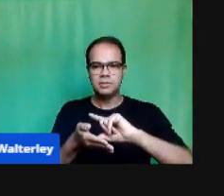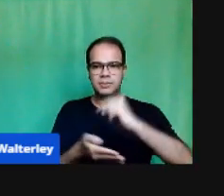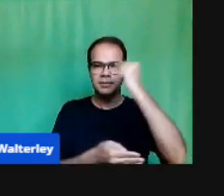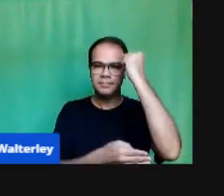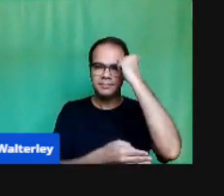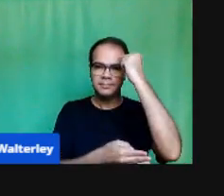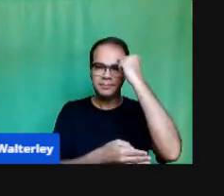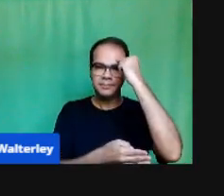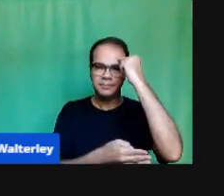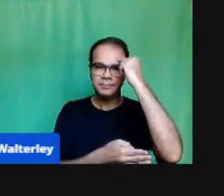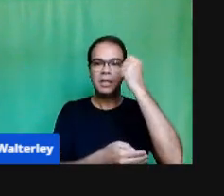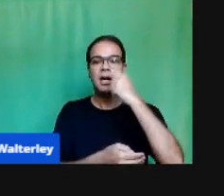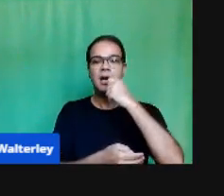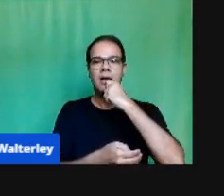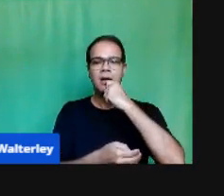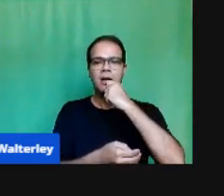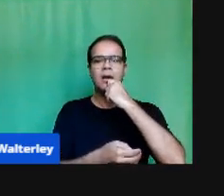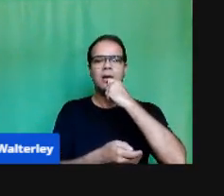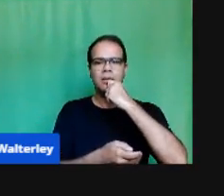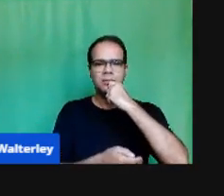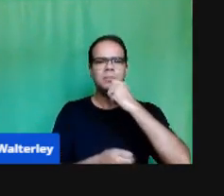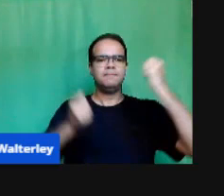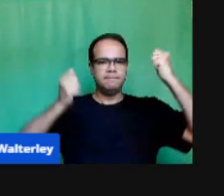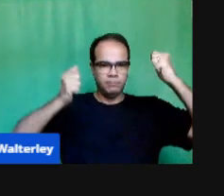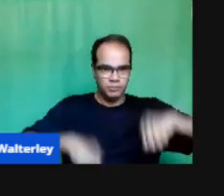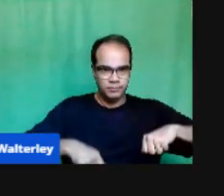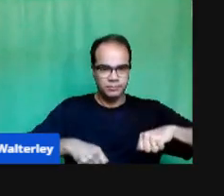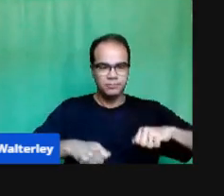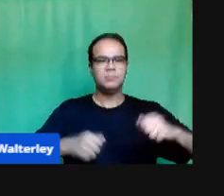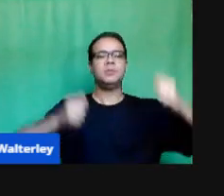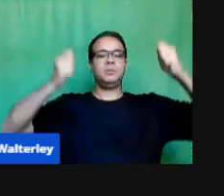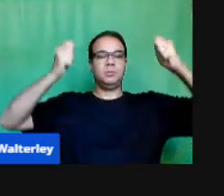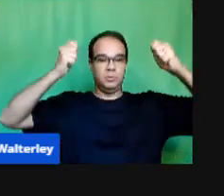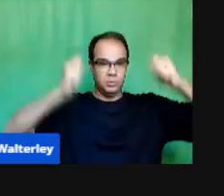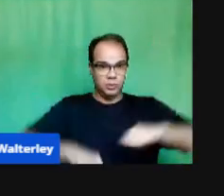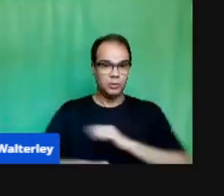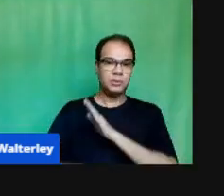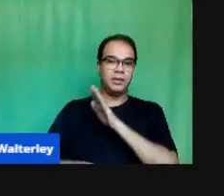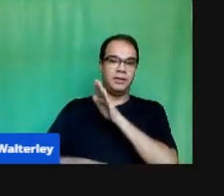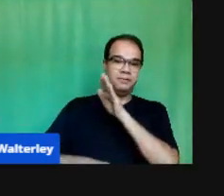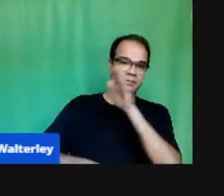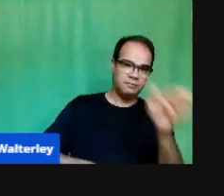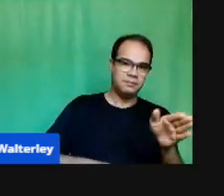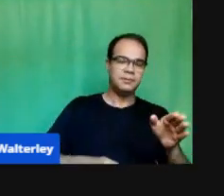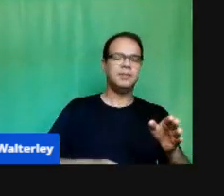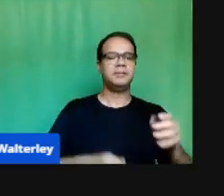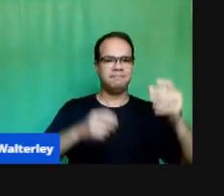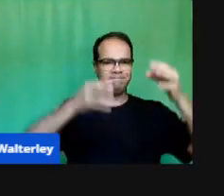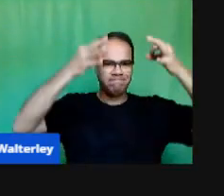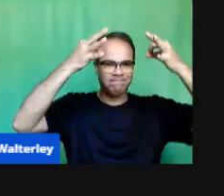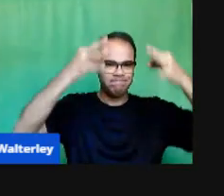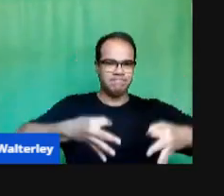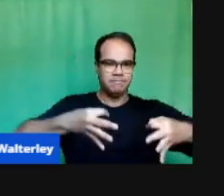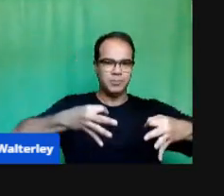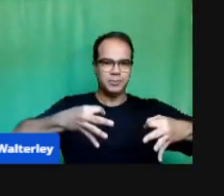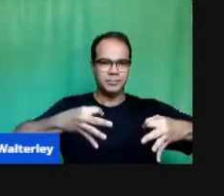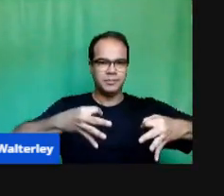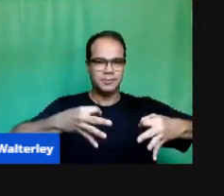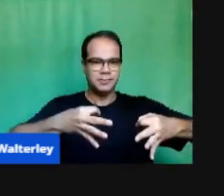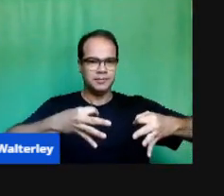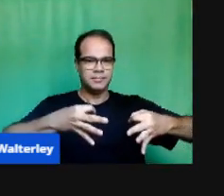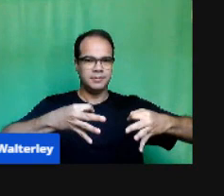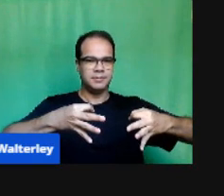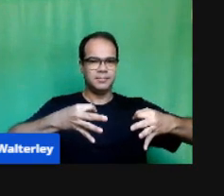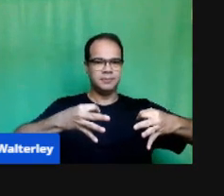Países das Maravilhas Enrolou a língua aqui, gente E assim que